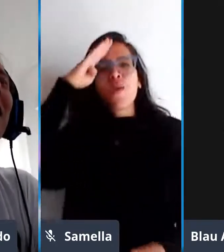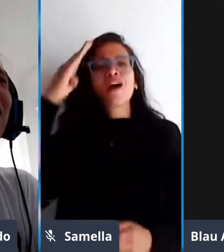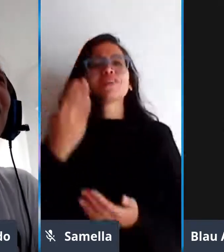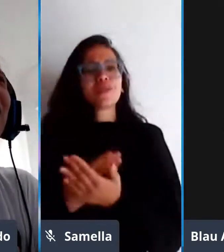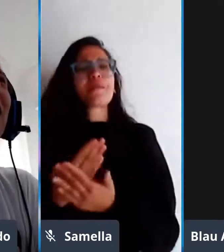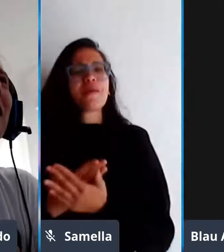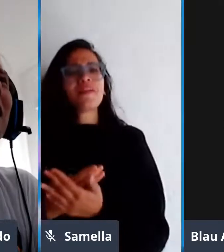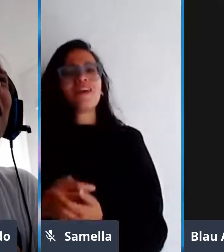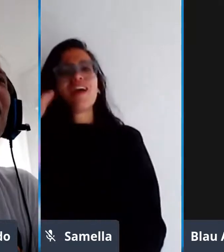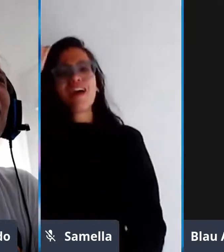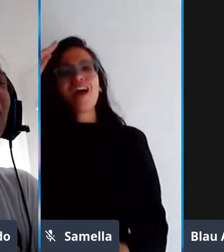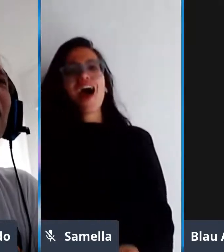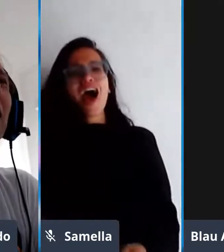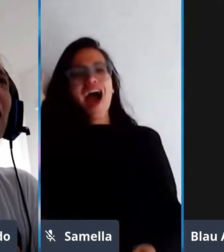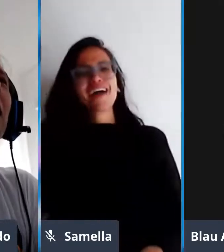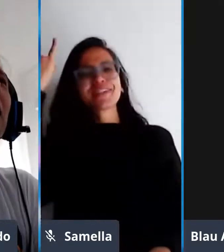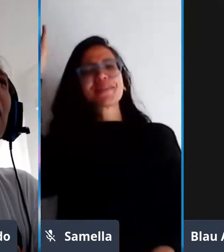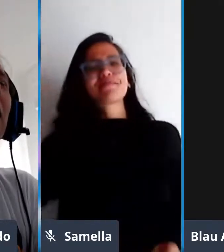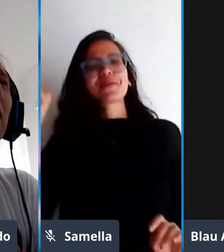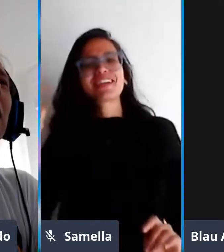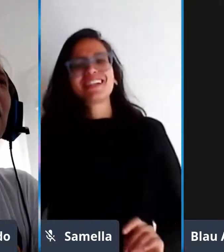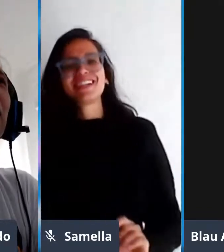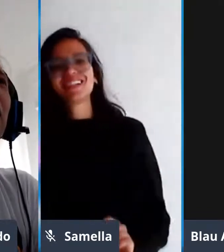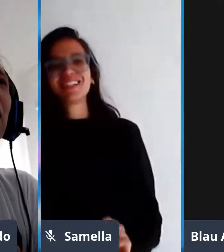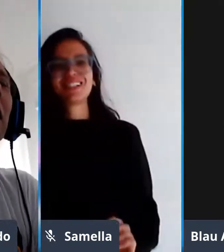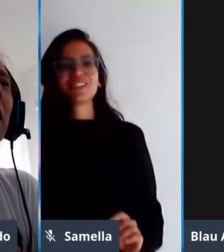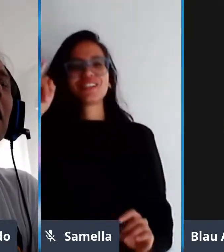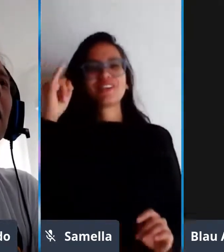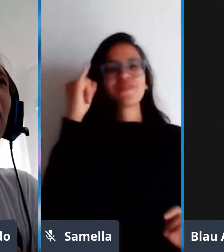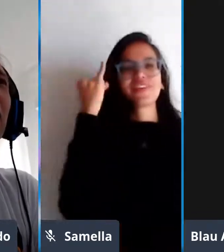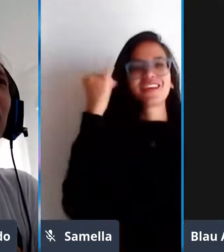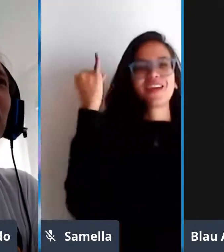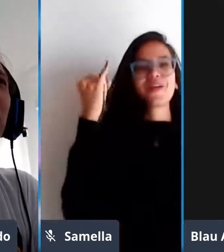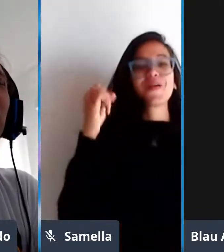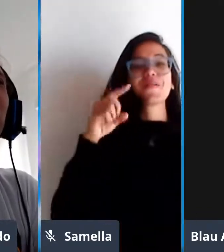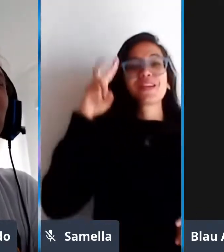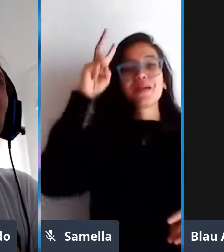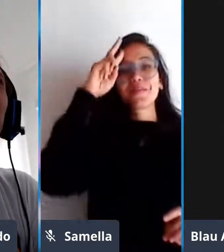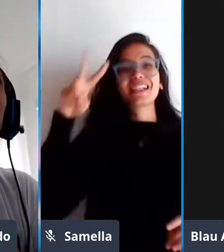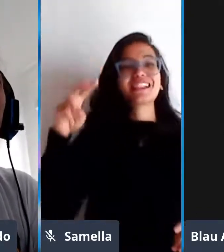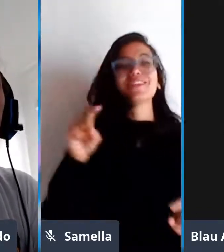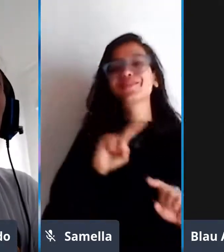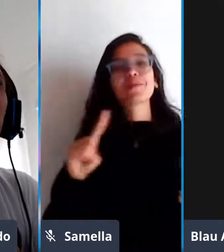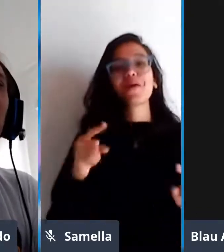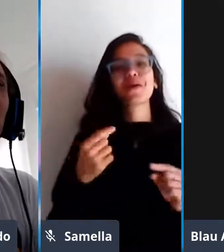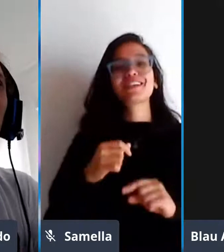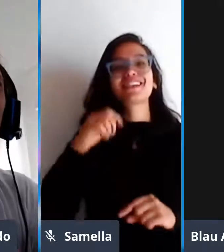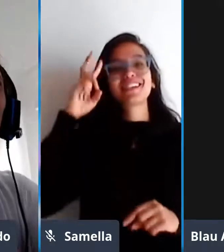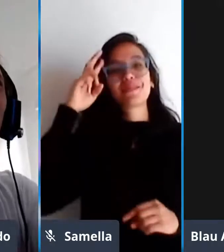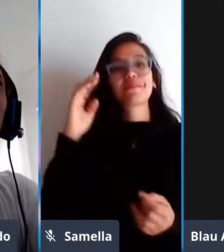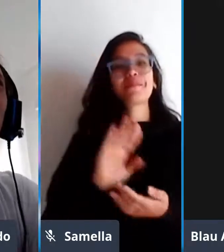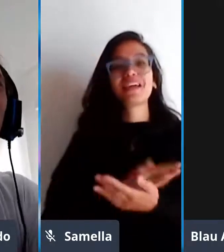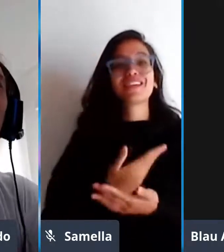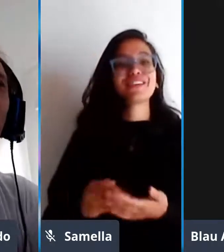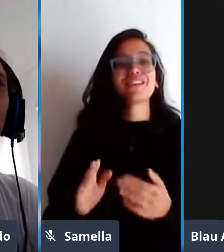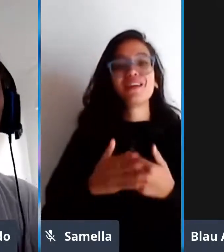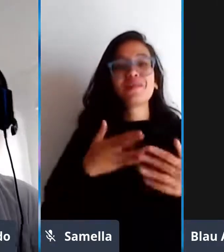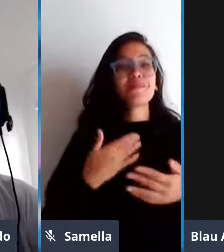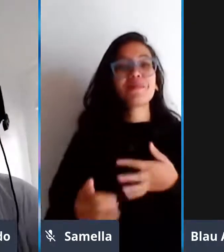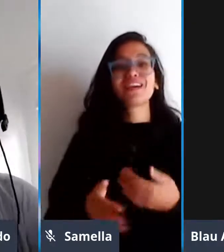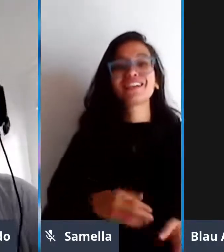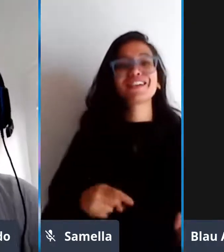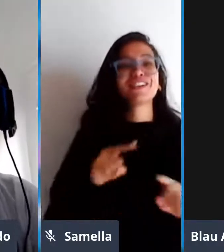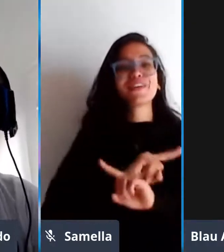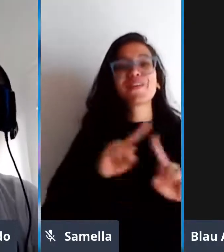mesmo que seja um grupo pra alguns ou temporariamente o ideal não pode ser perdido nunca e o ideal é ser uma comunidade isso é uma